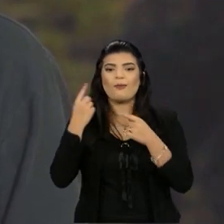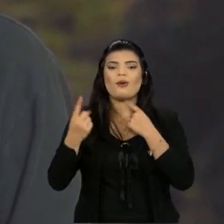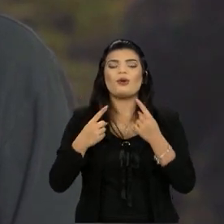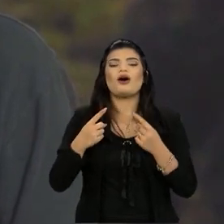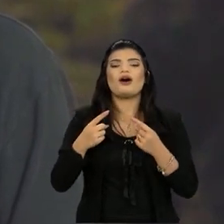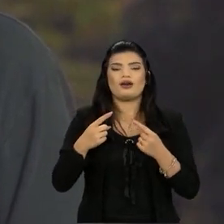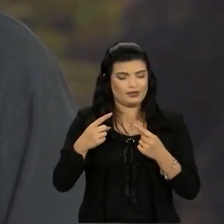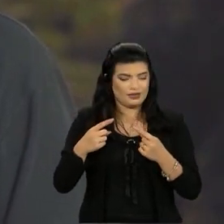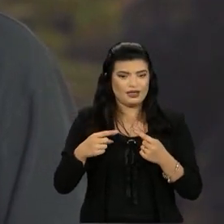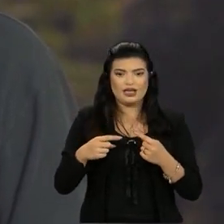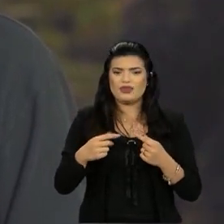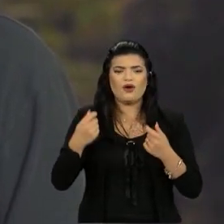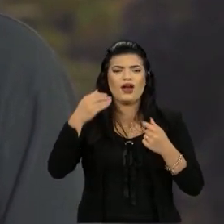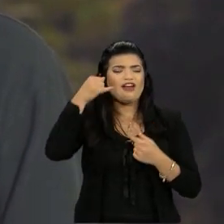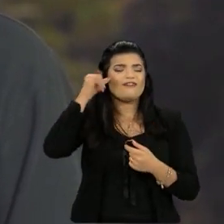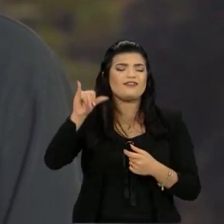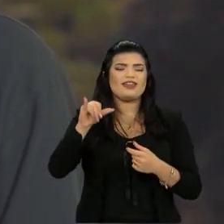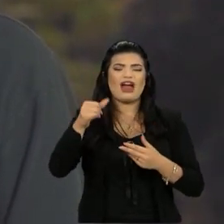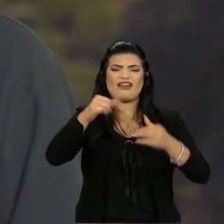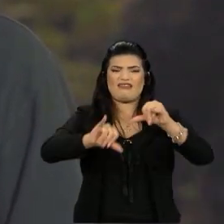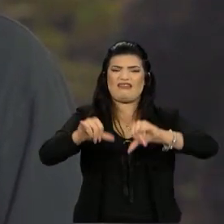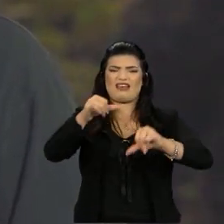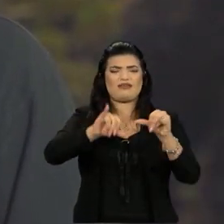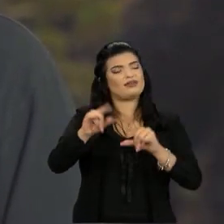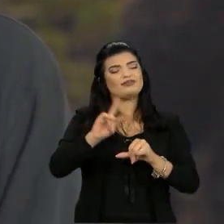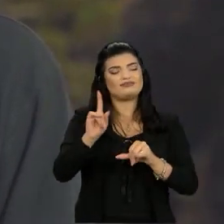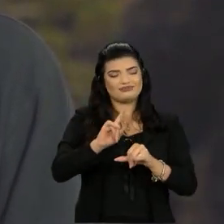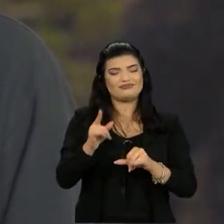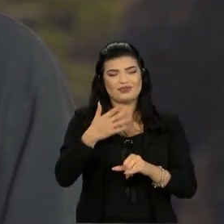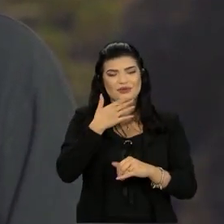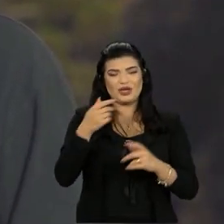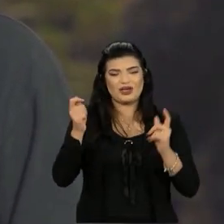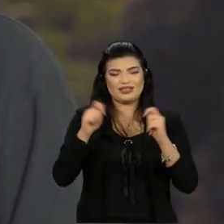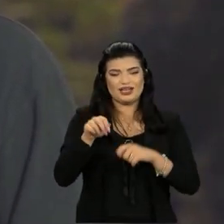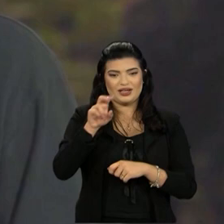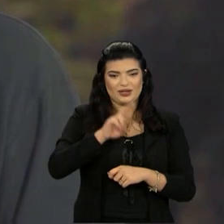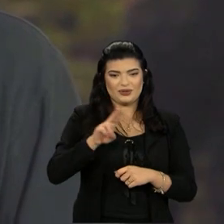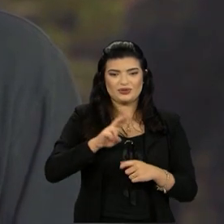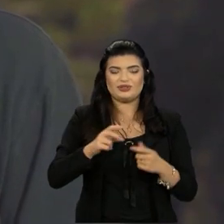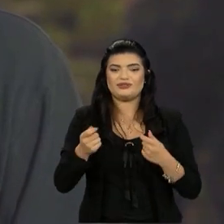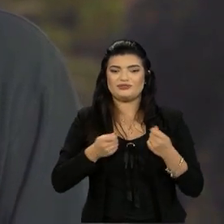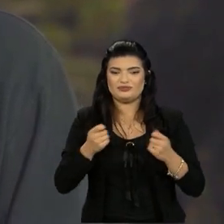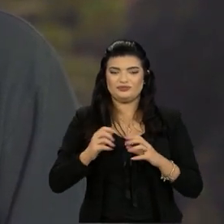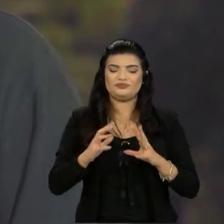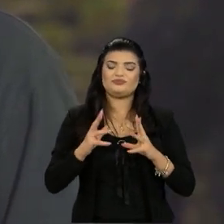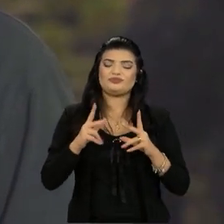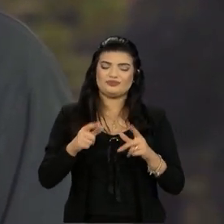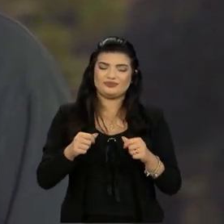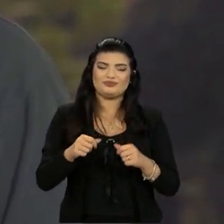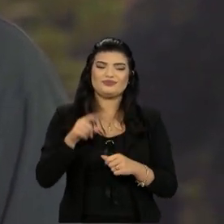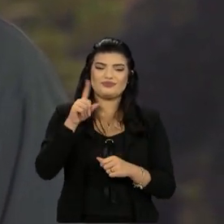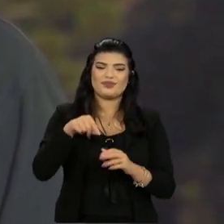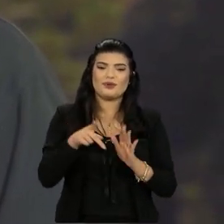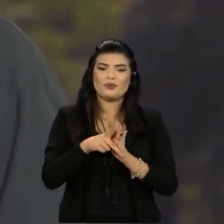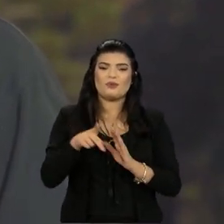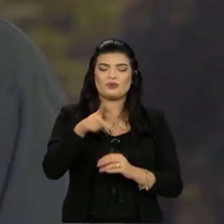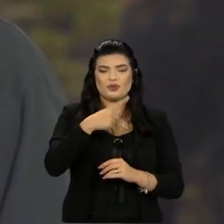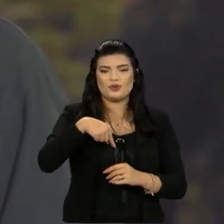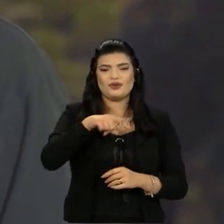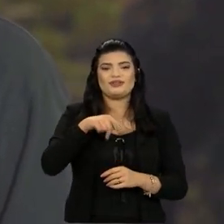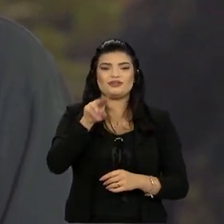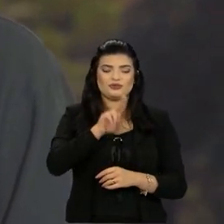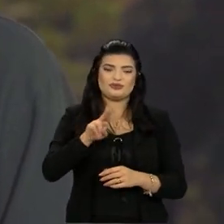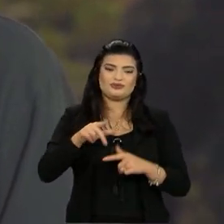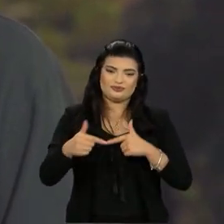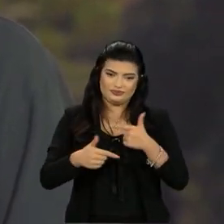de usar o químico. Então, você consegue fazer esse trabalho e aí vem a parte do manejo integrado, que é onde a gente trabalha, que é essa